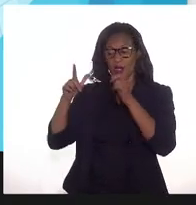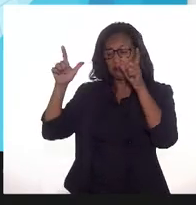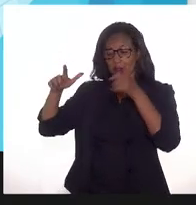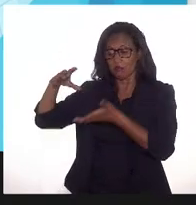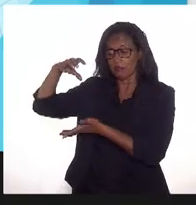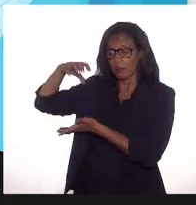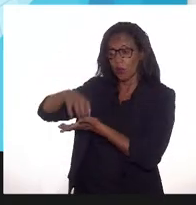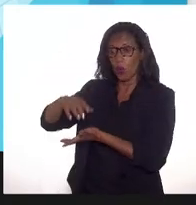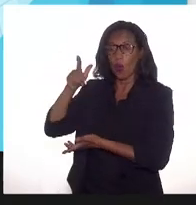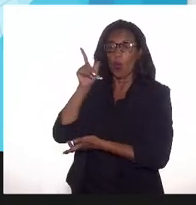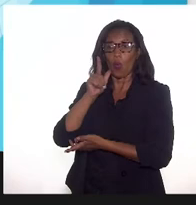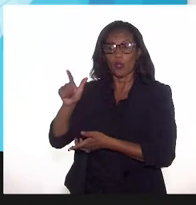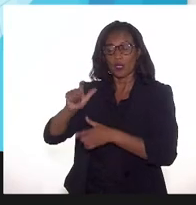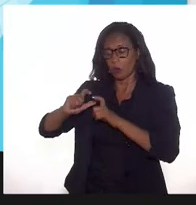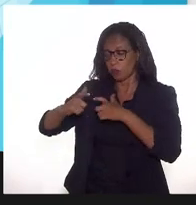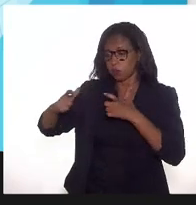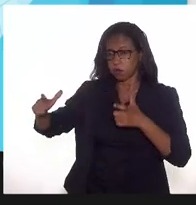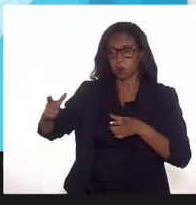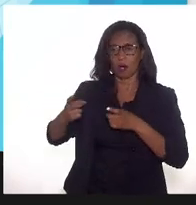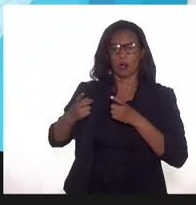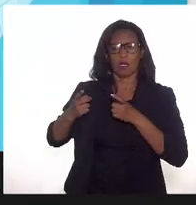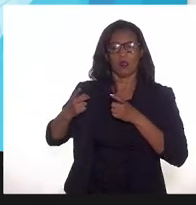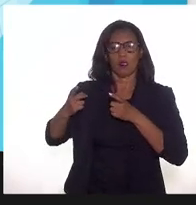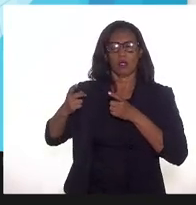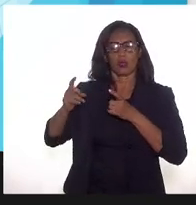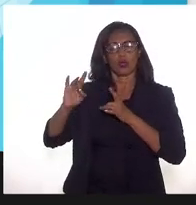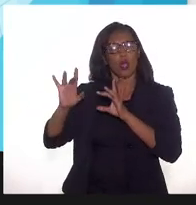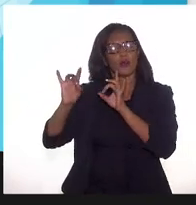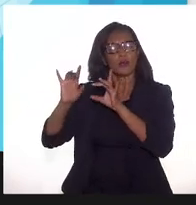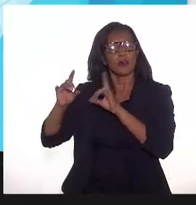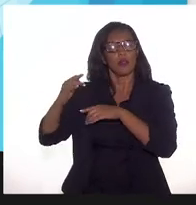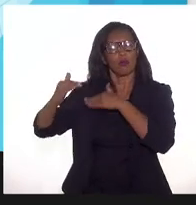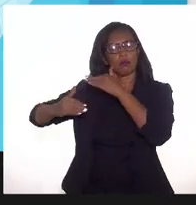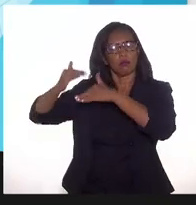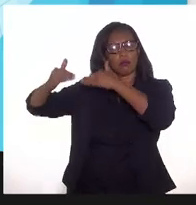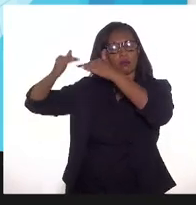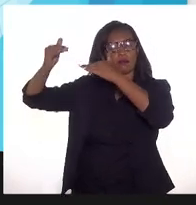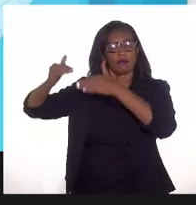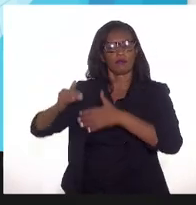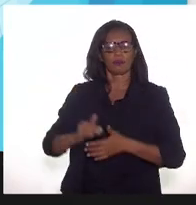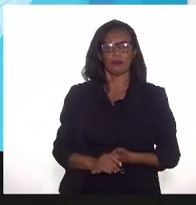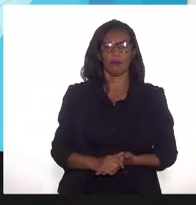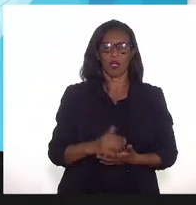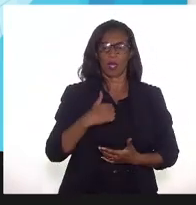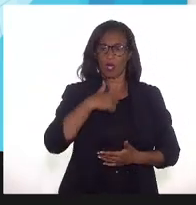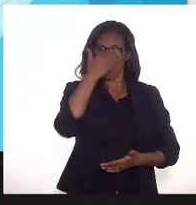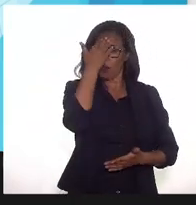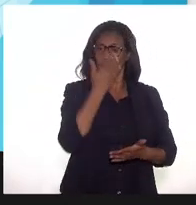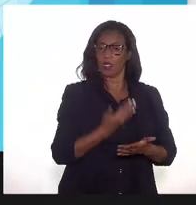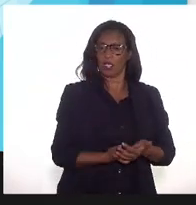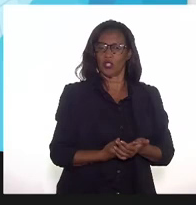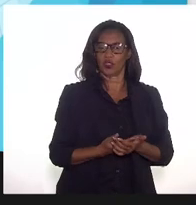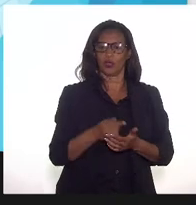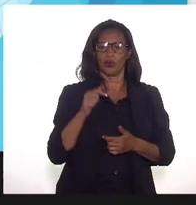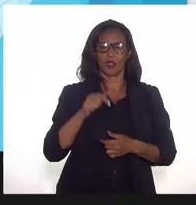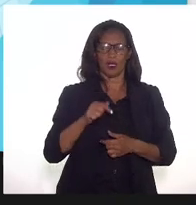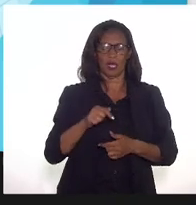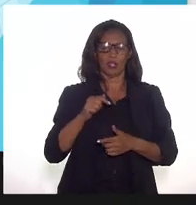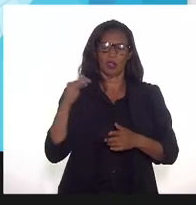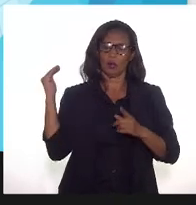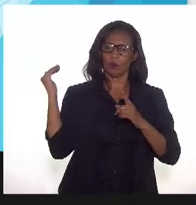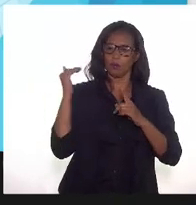progredir sozinho desconheço isso então eu acredito que esse loop